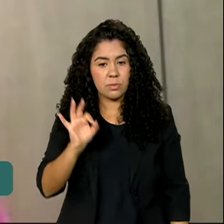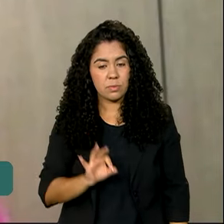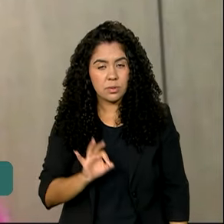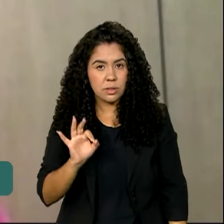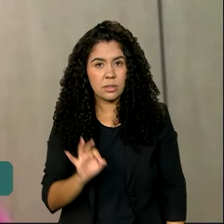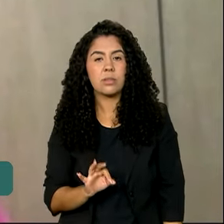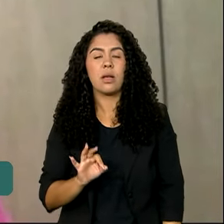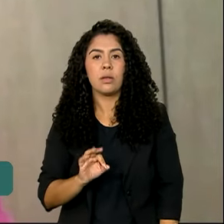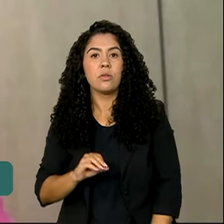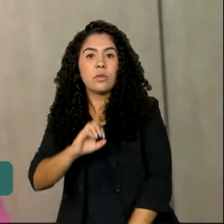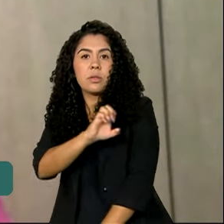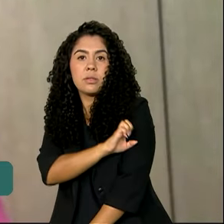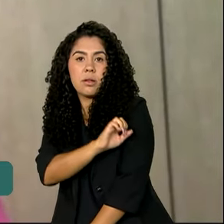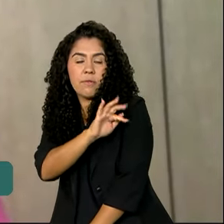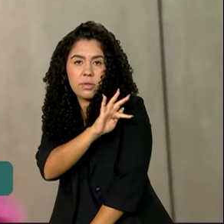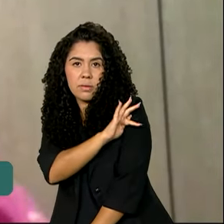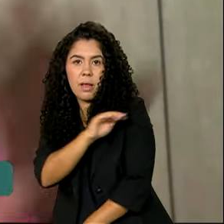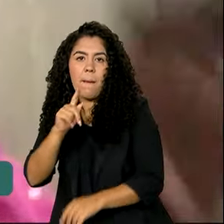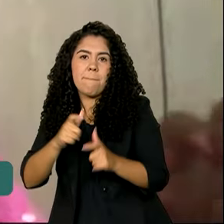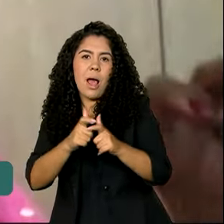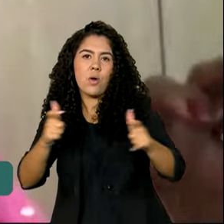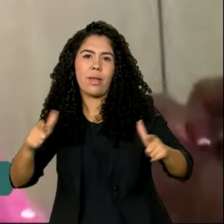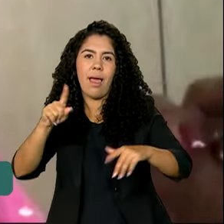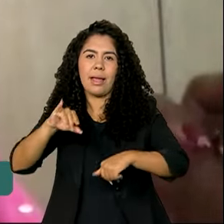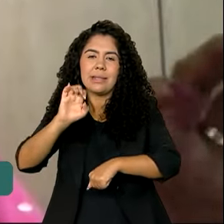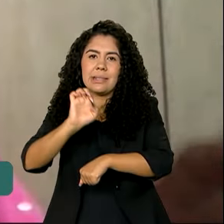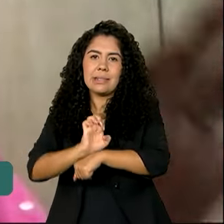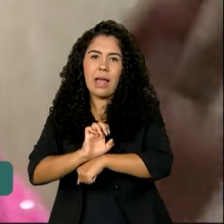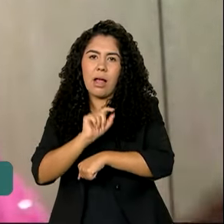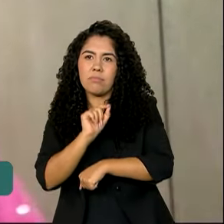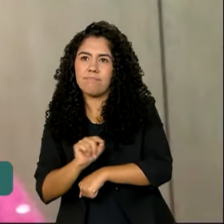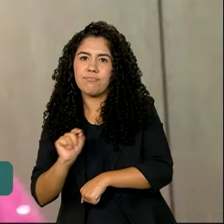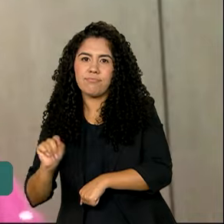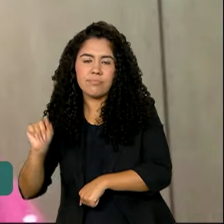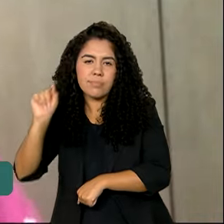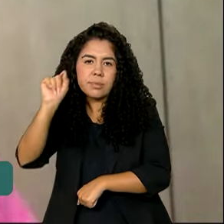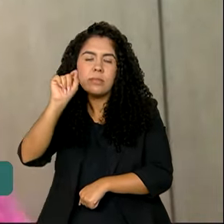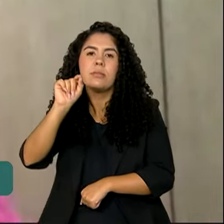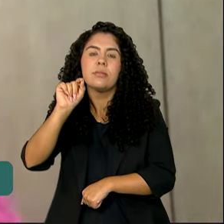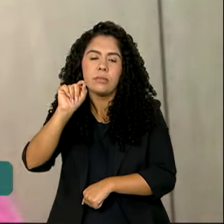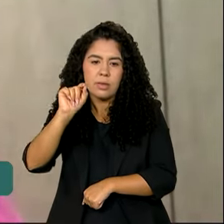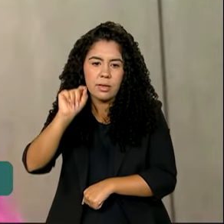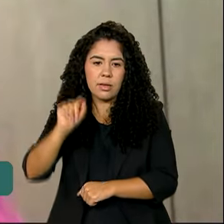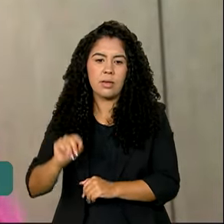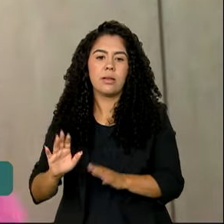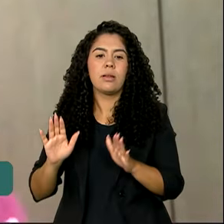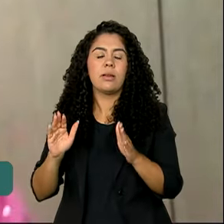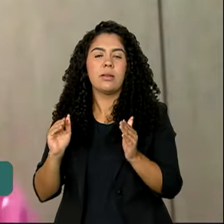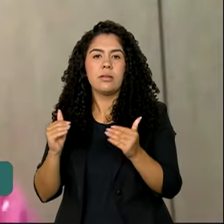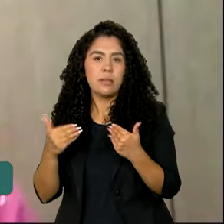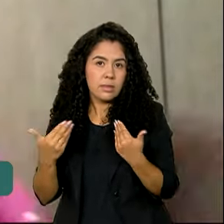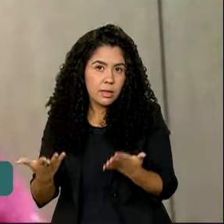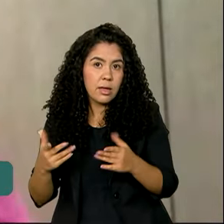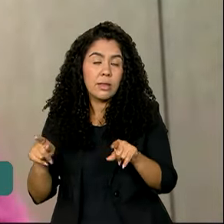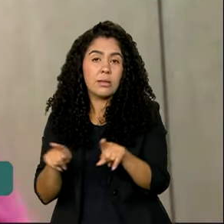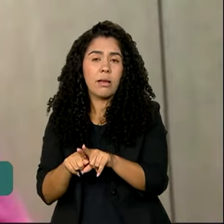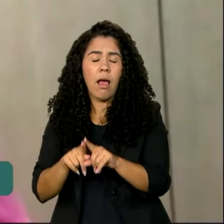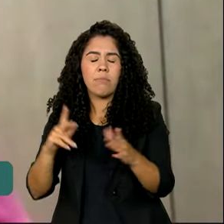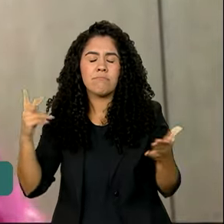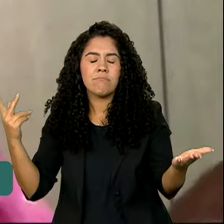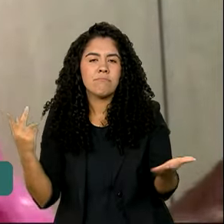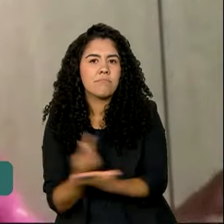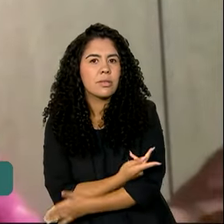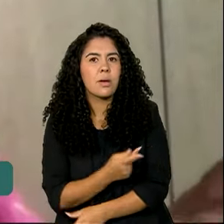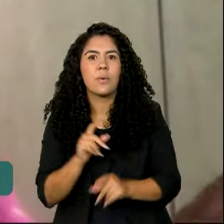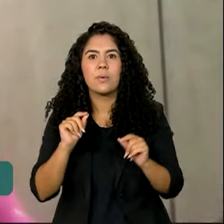2 do Brasil é oferecido por escolas estaduais, então ele sai da escola municipal, vai para uma escola estadual e de repente ele